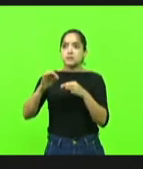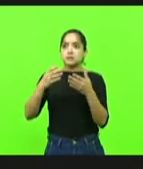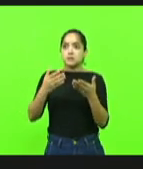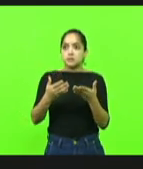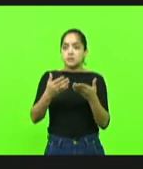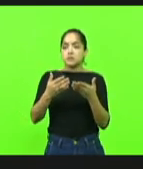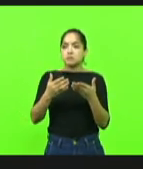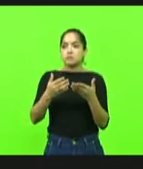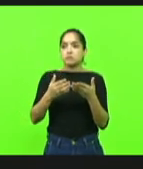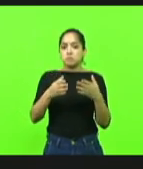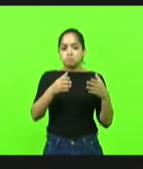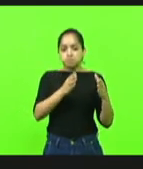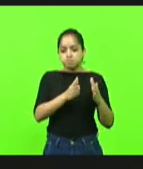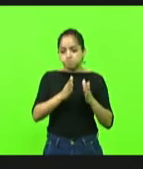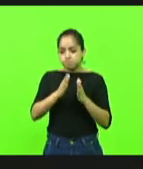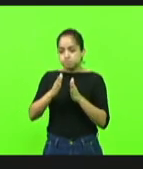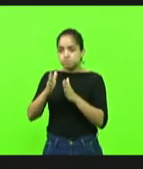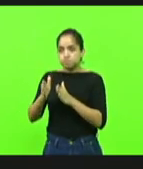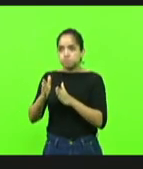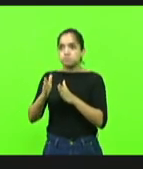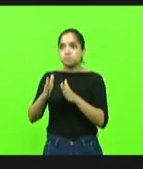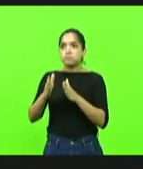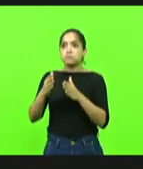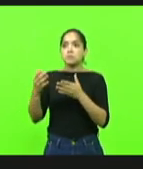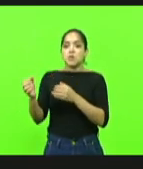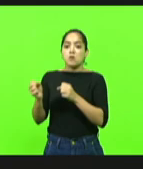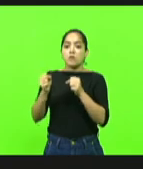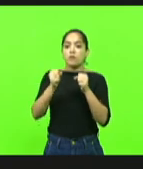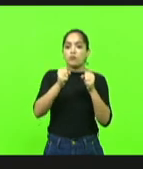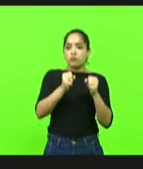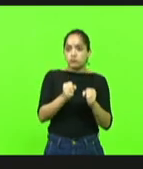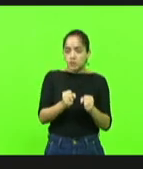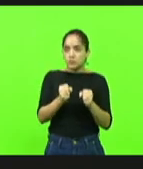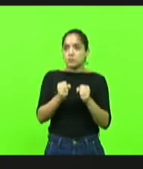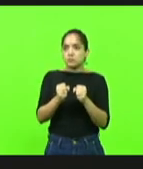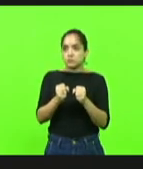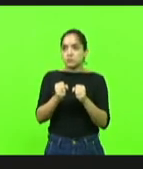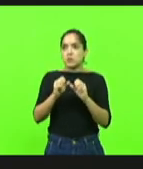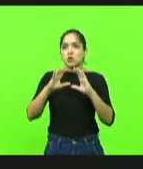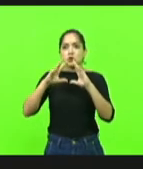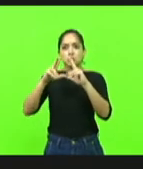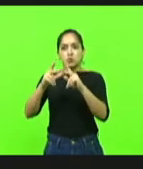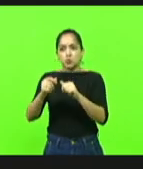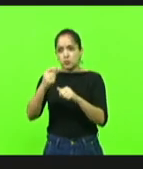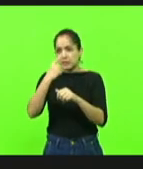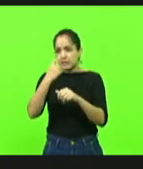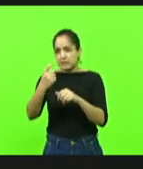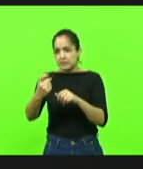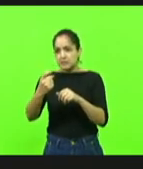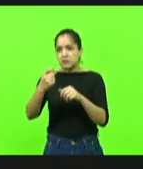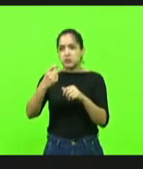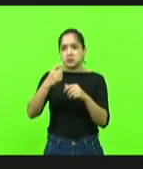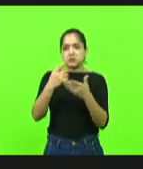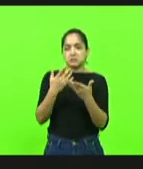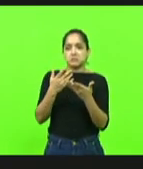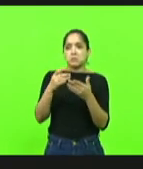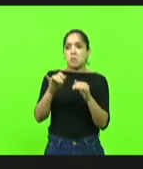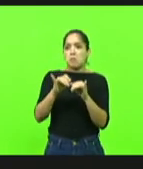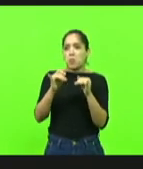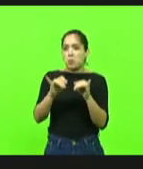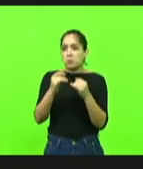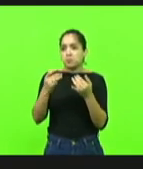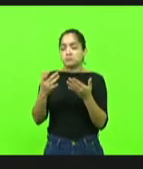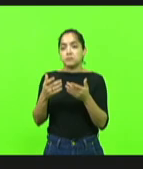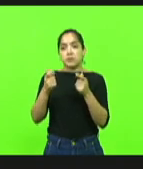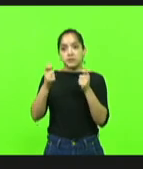organizadíssimos, querem voltar para o poder e com a volta deles ao poder, volta todo aquele lixo ideológico, então vamos firme,